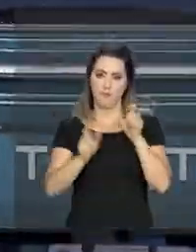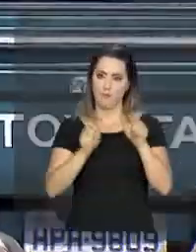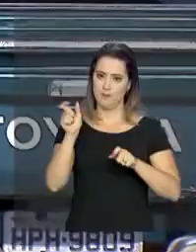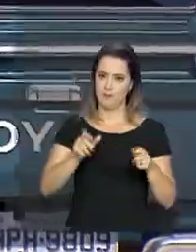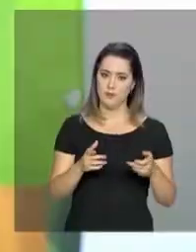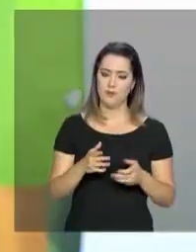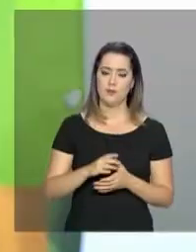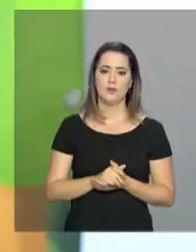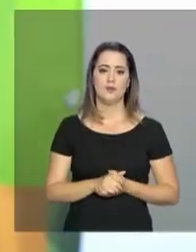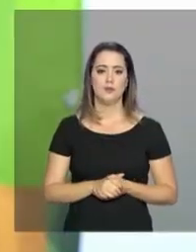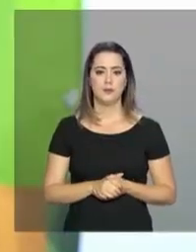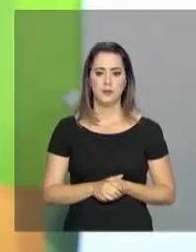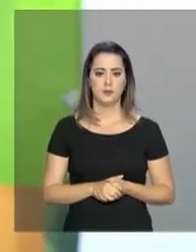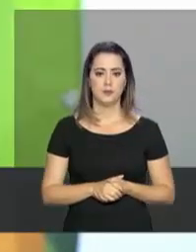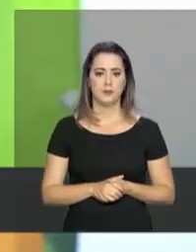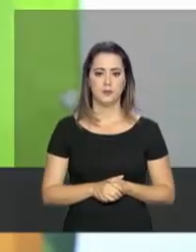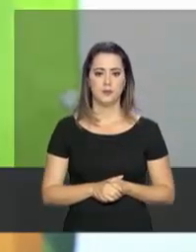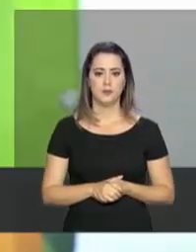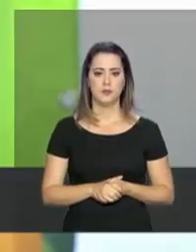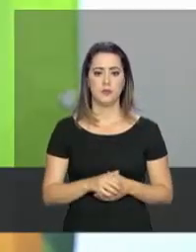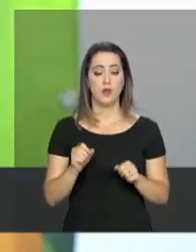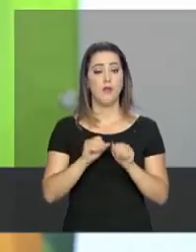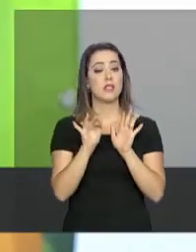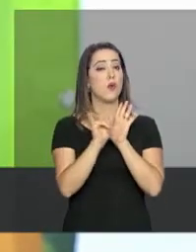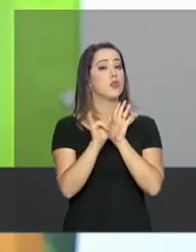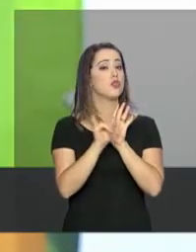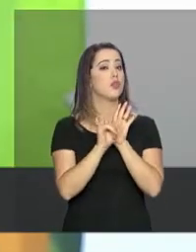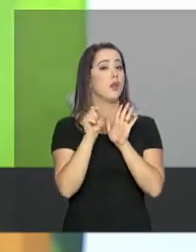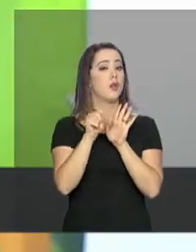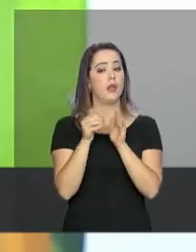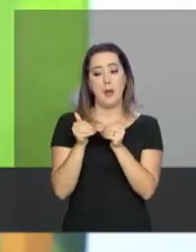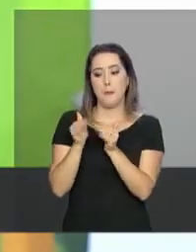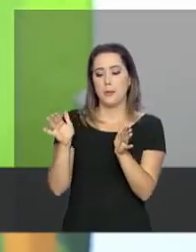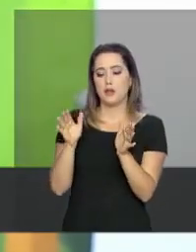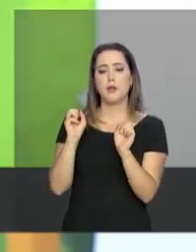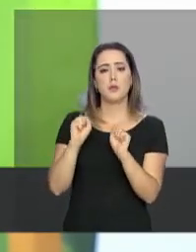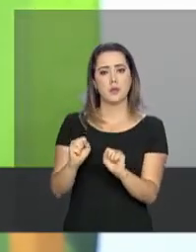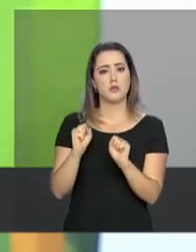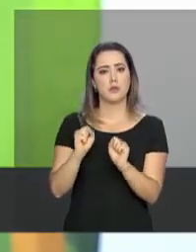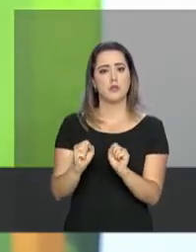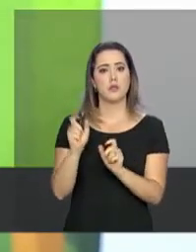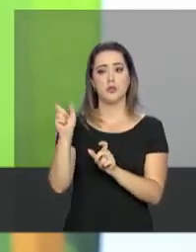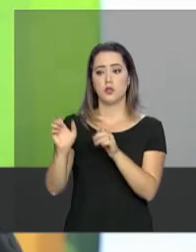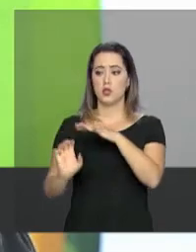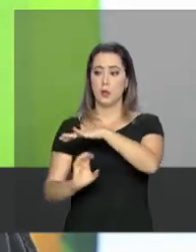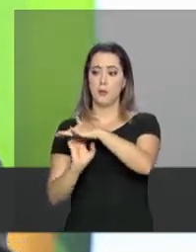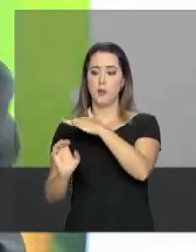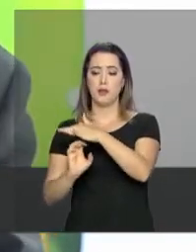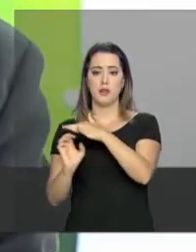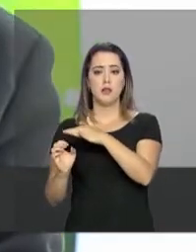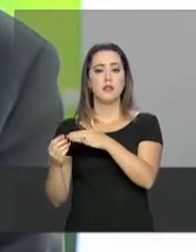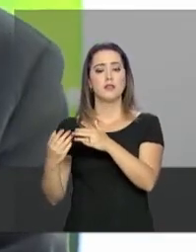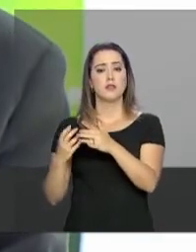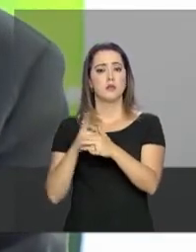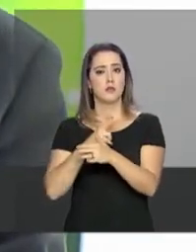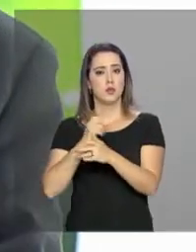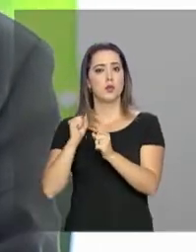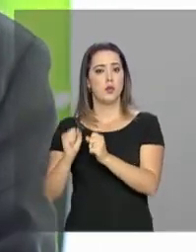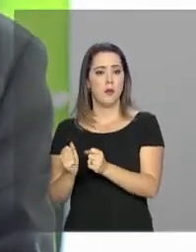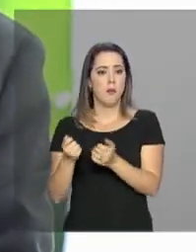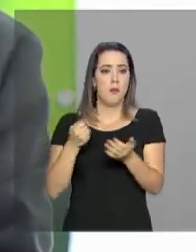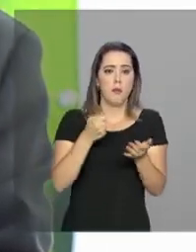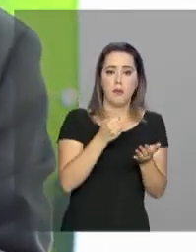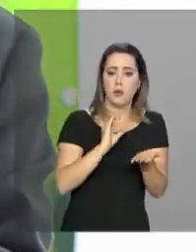cidade. O que vai se fazer com os editais é abrir a possibilidade para que investimentos sejam feitos na